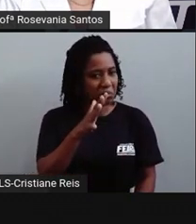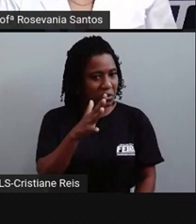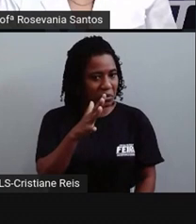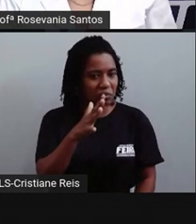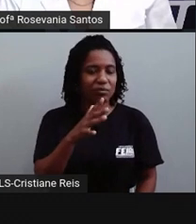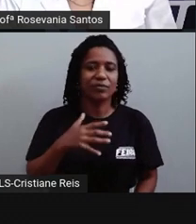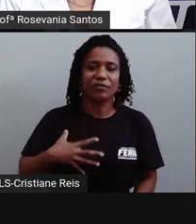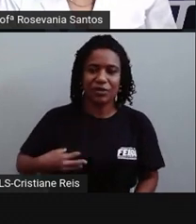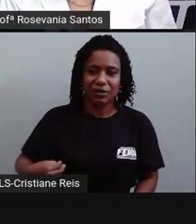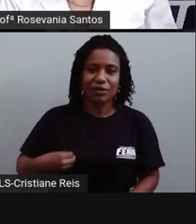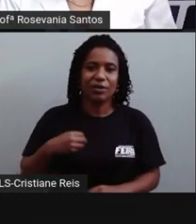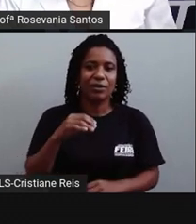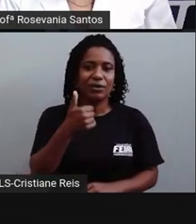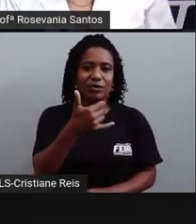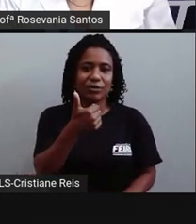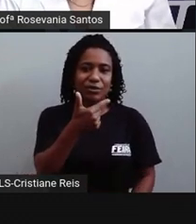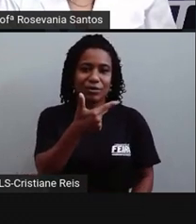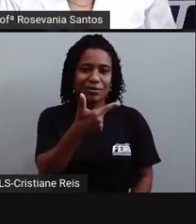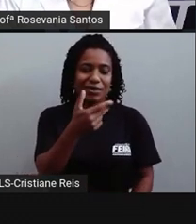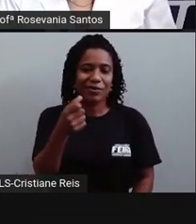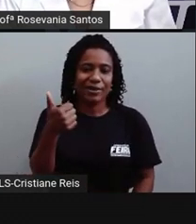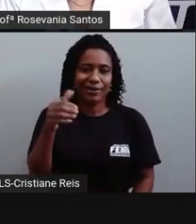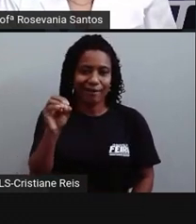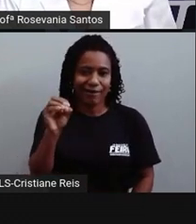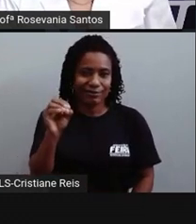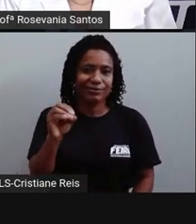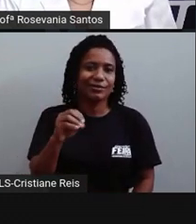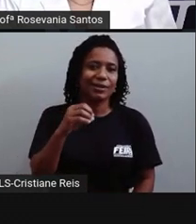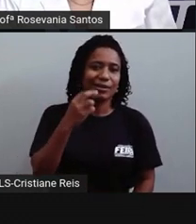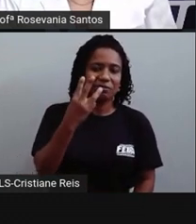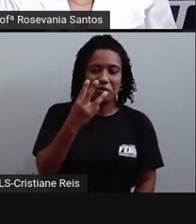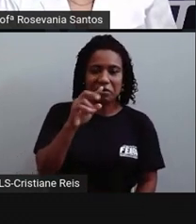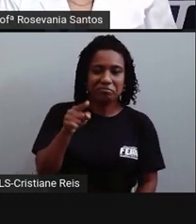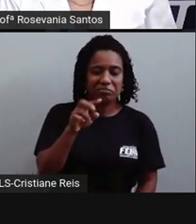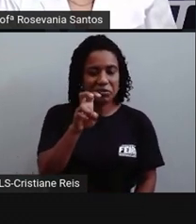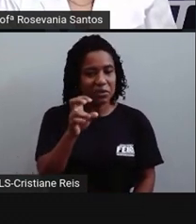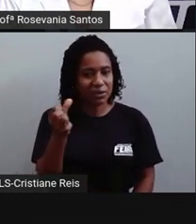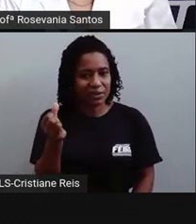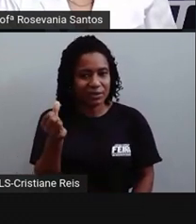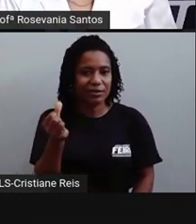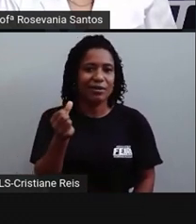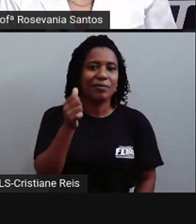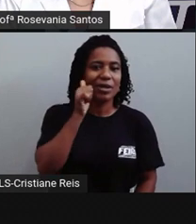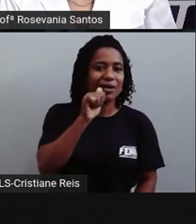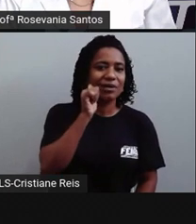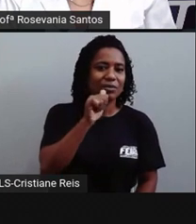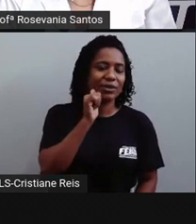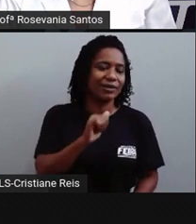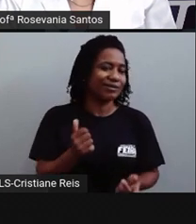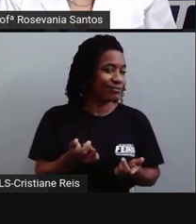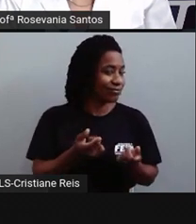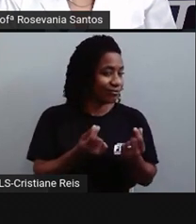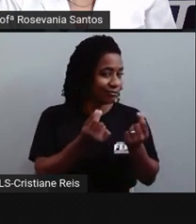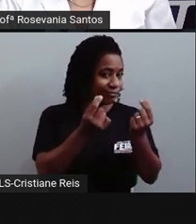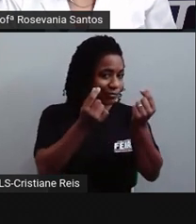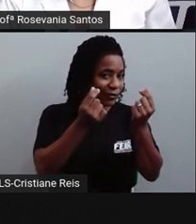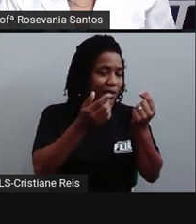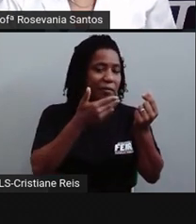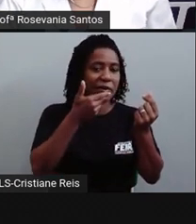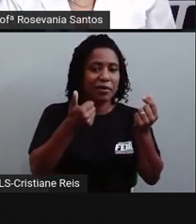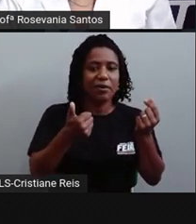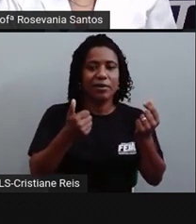2010 3,56, mas as mulheres de melhor condição de renda nunca passaram dessa ideia do 1,